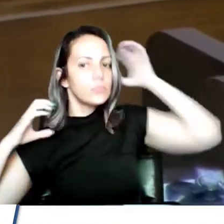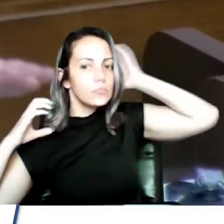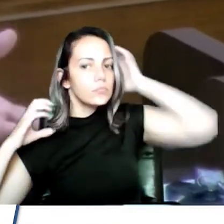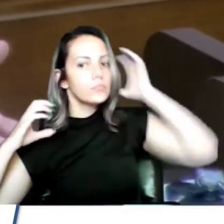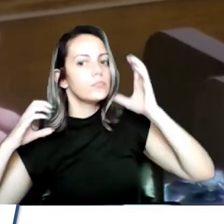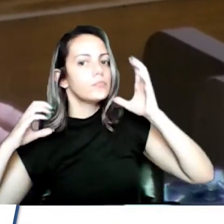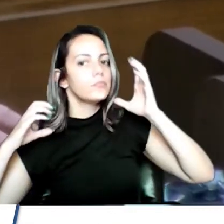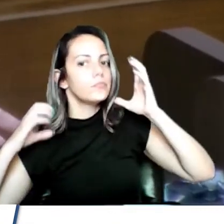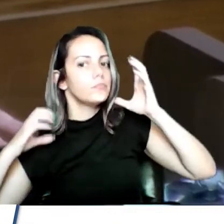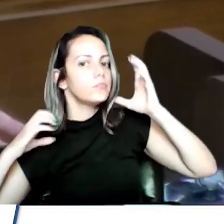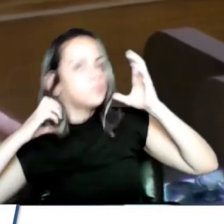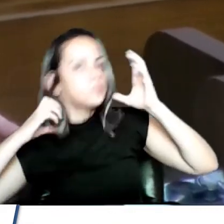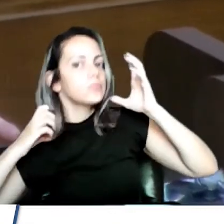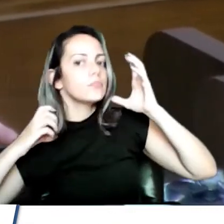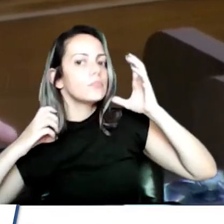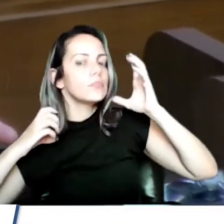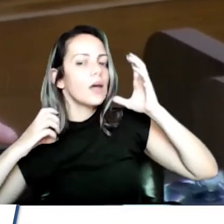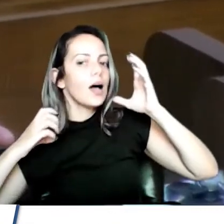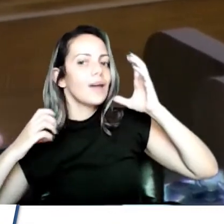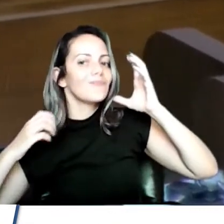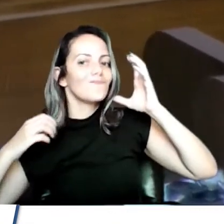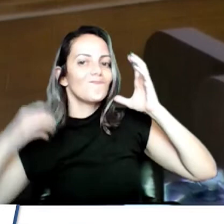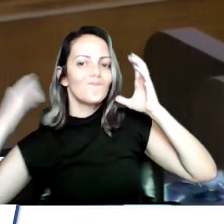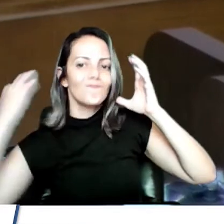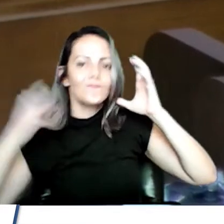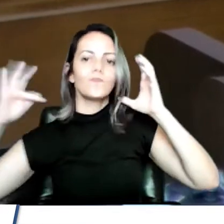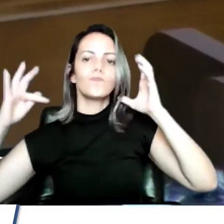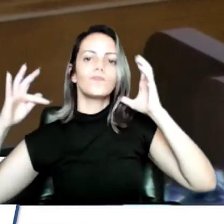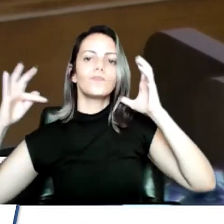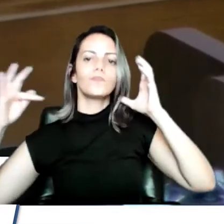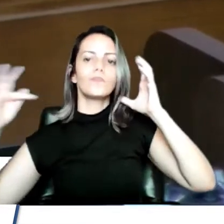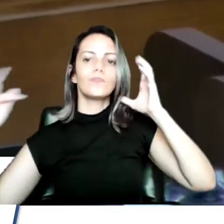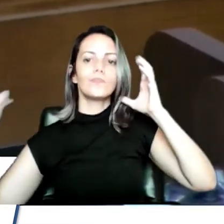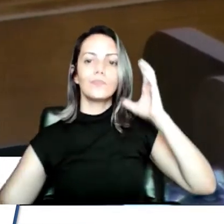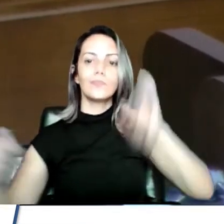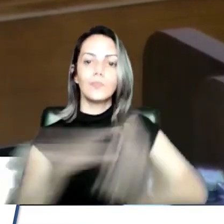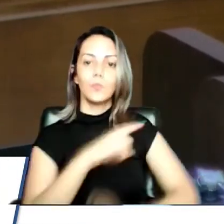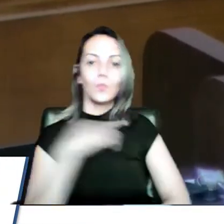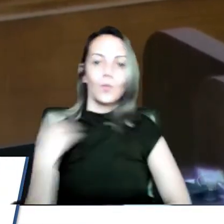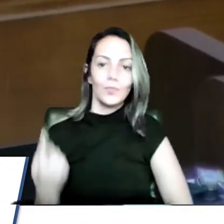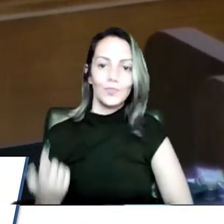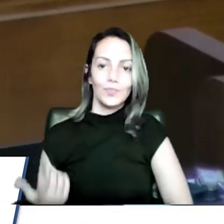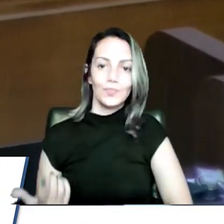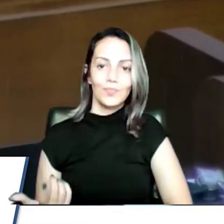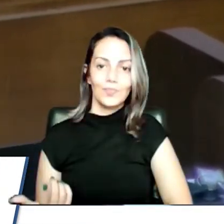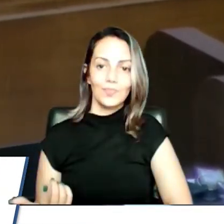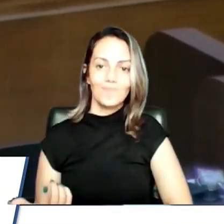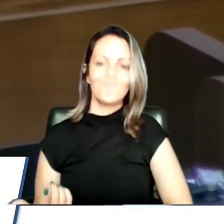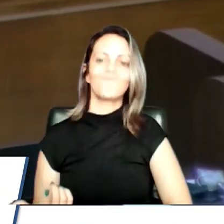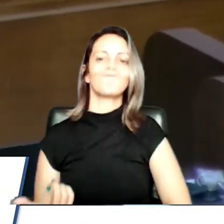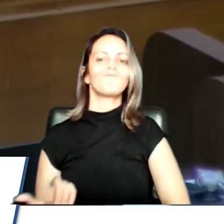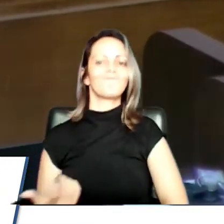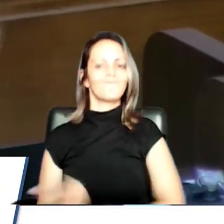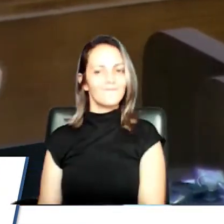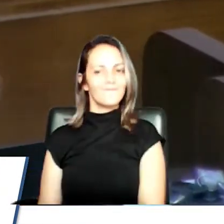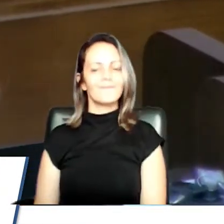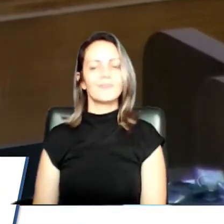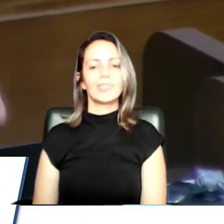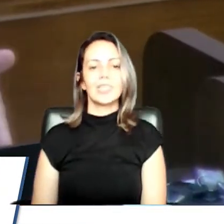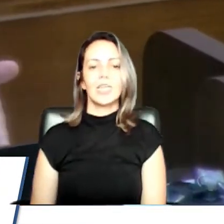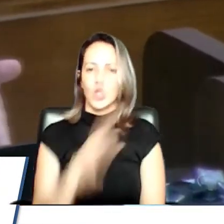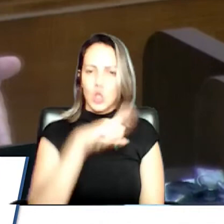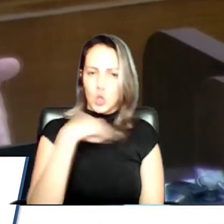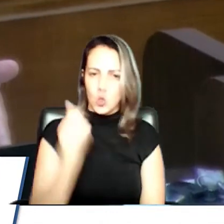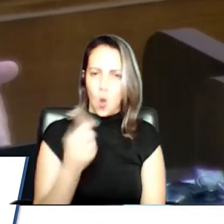pancada dessa realmente poderia trazer um dano maior. Então, gente espera que esse trabalho seja feito, não somente a solução deste